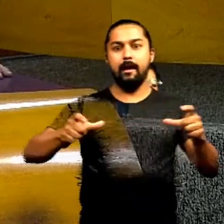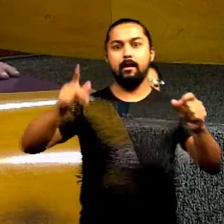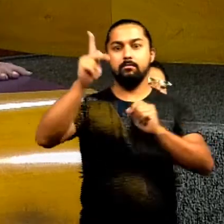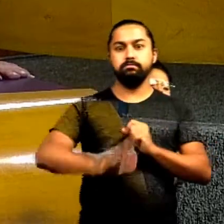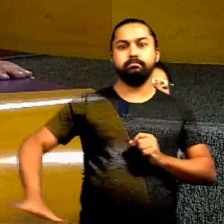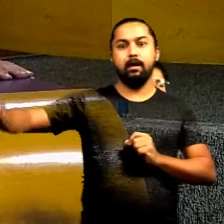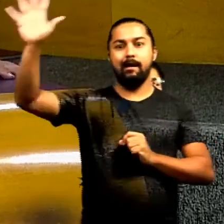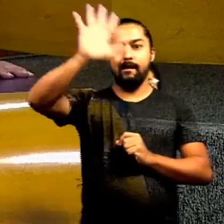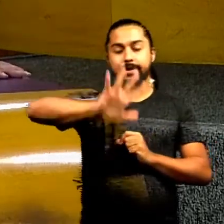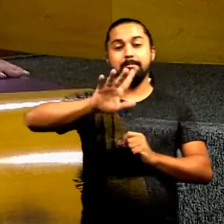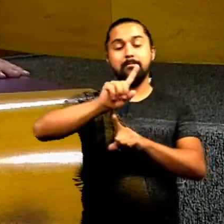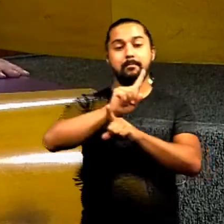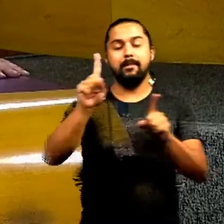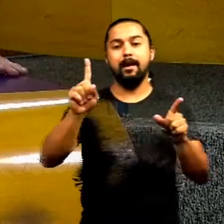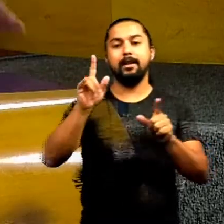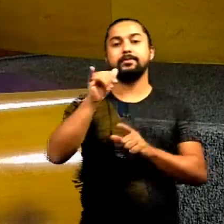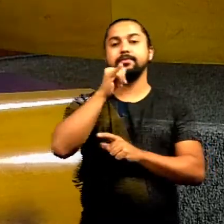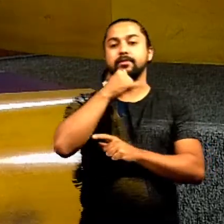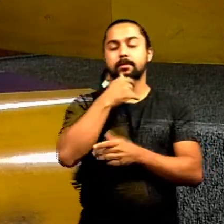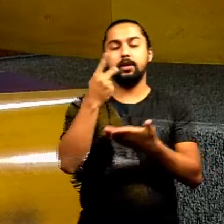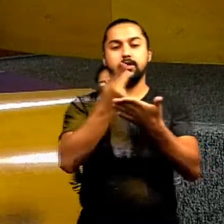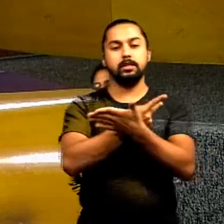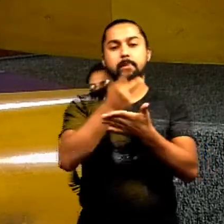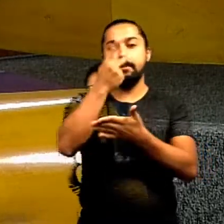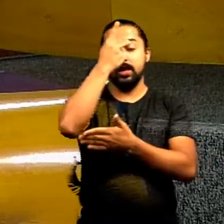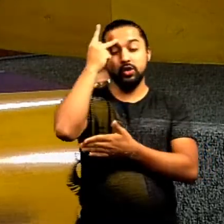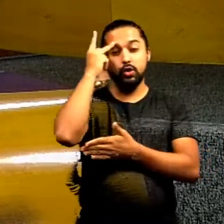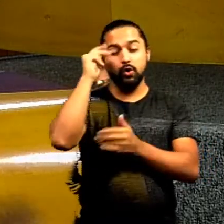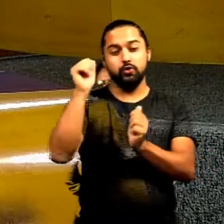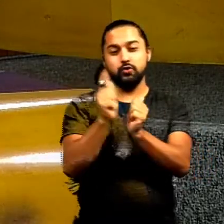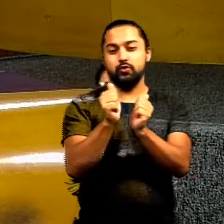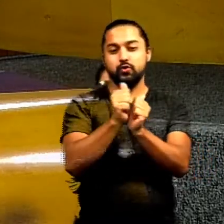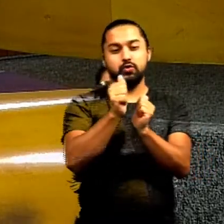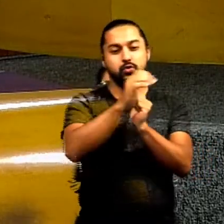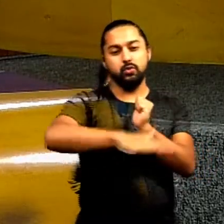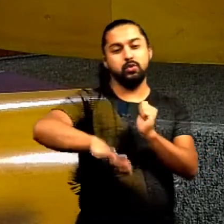Mas, infelizmente, o senhor escolheu uma corda de gente com exceção rara com alguns secretários.